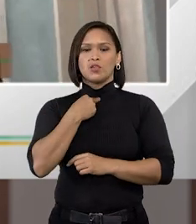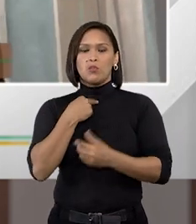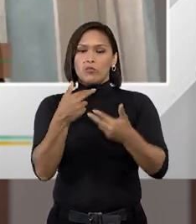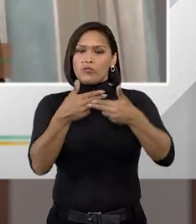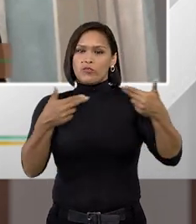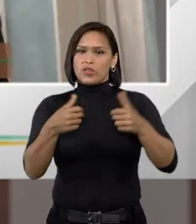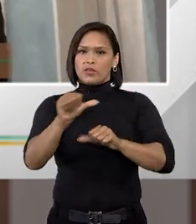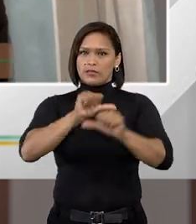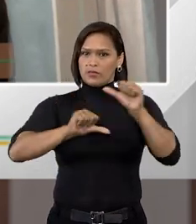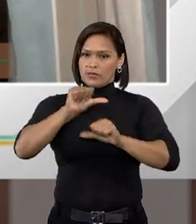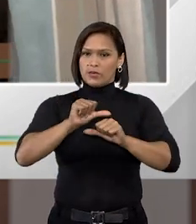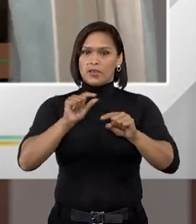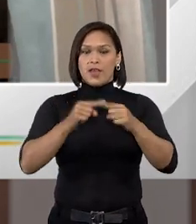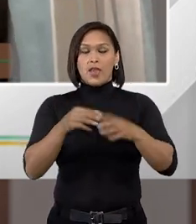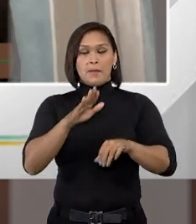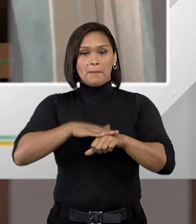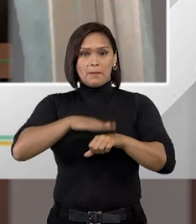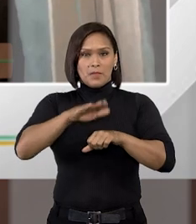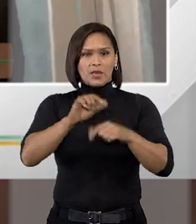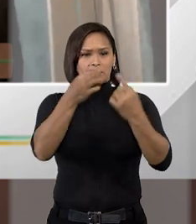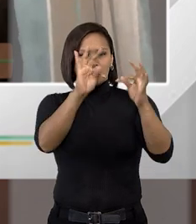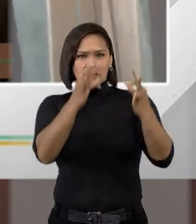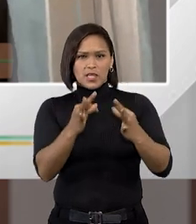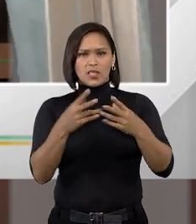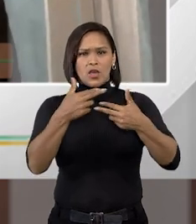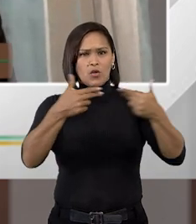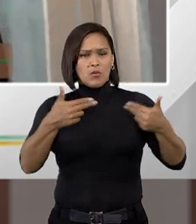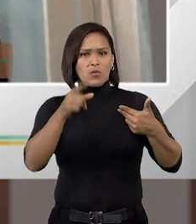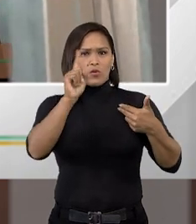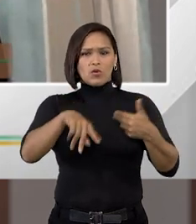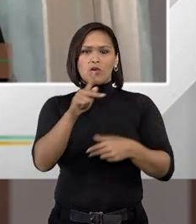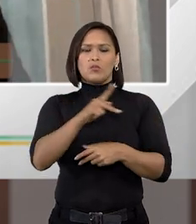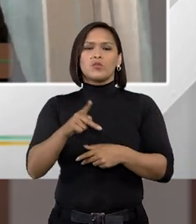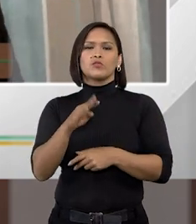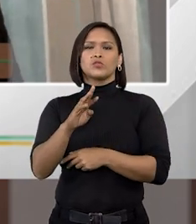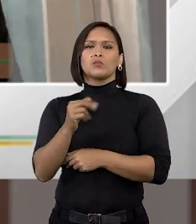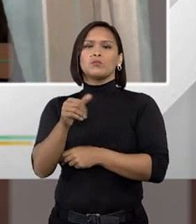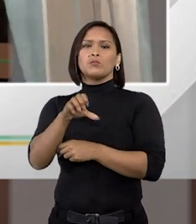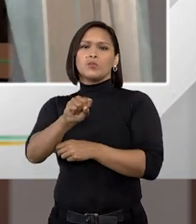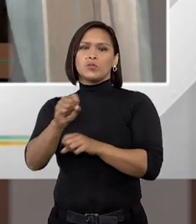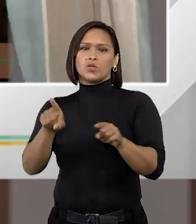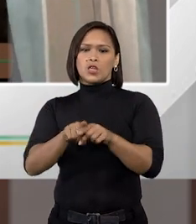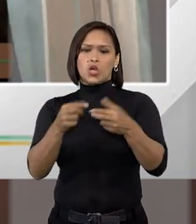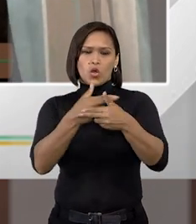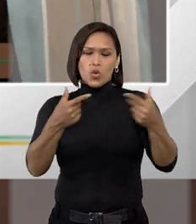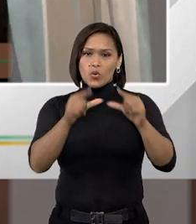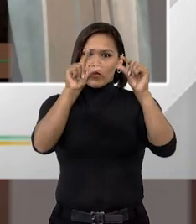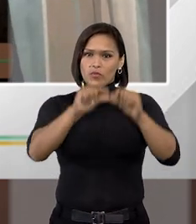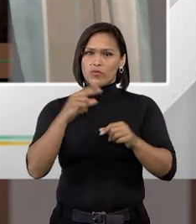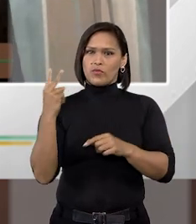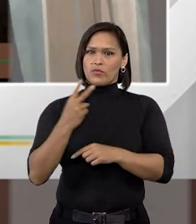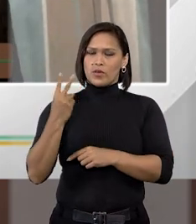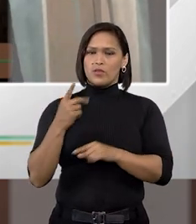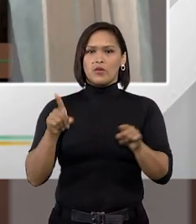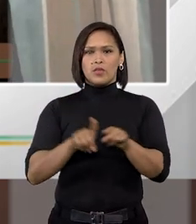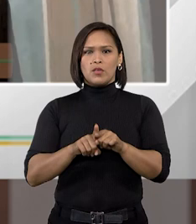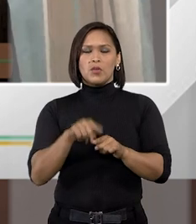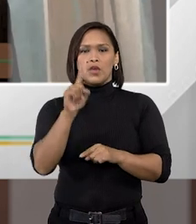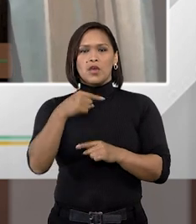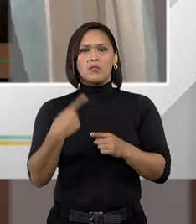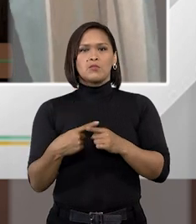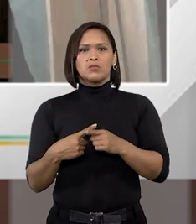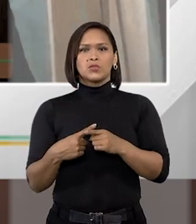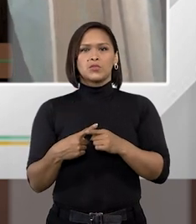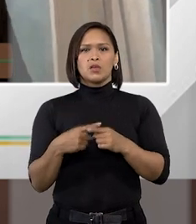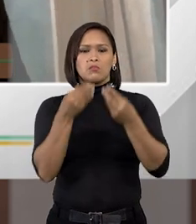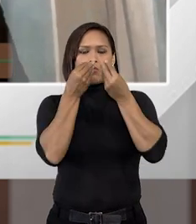coisificado. E, ainda mais, tratar como coisa, como bem citou o professor Bruno Salles, coisa de pequeno valor, até mesmo